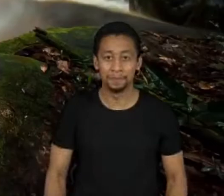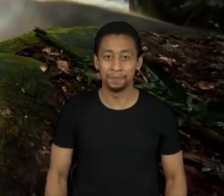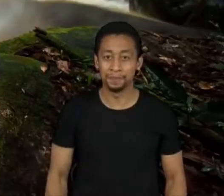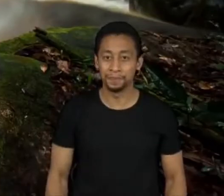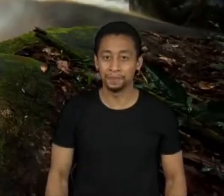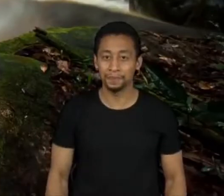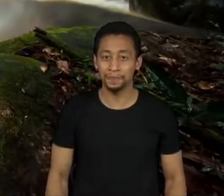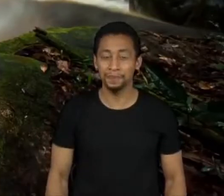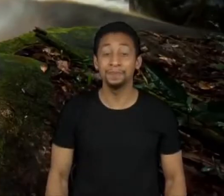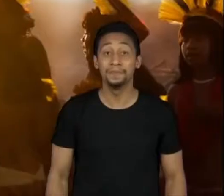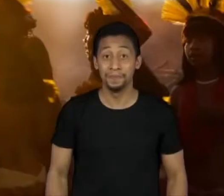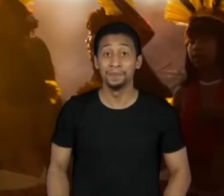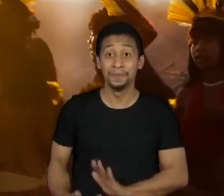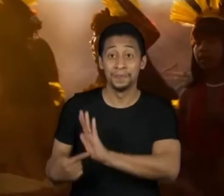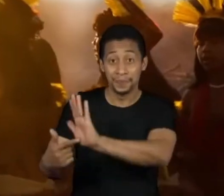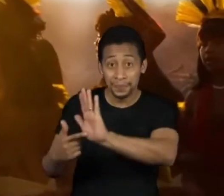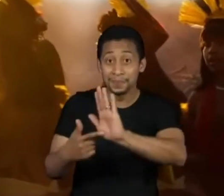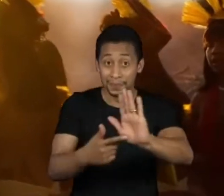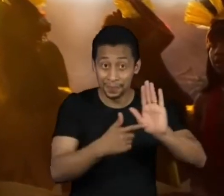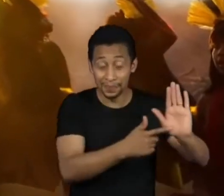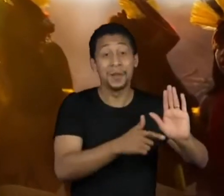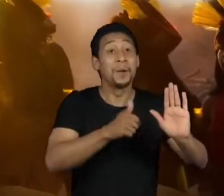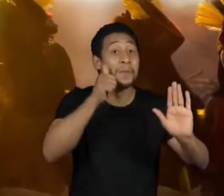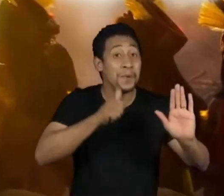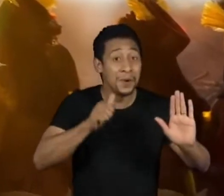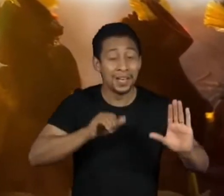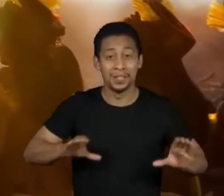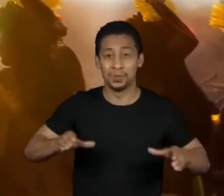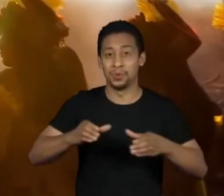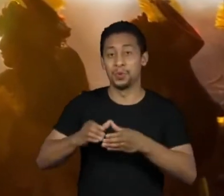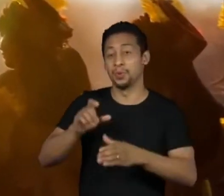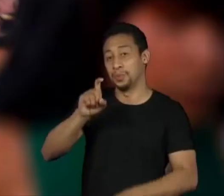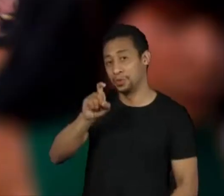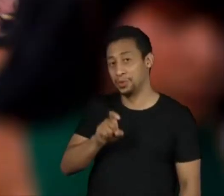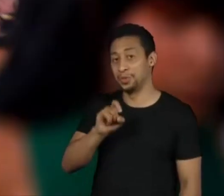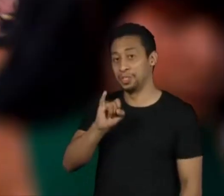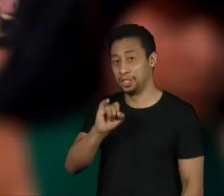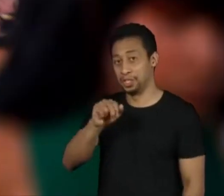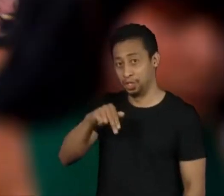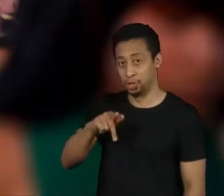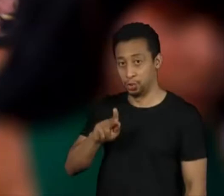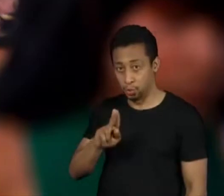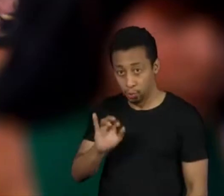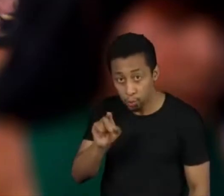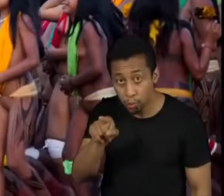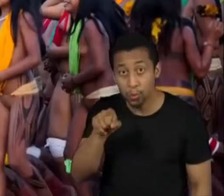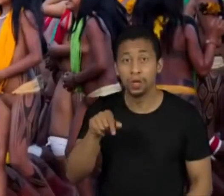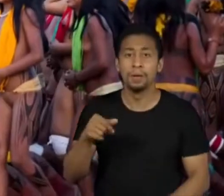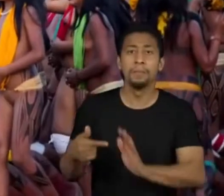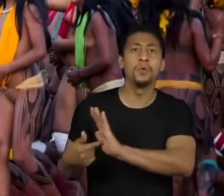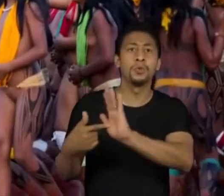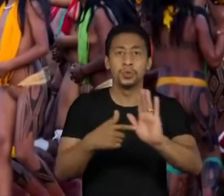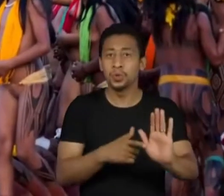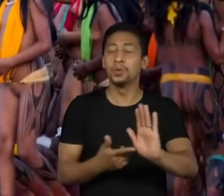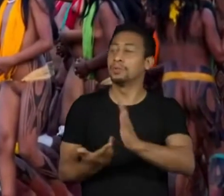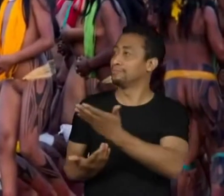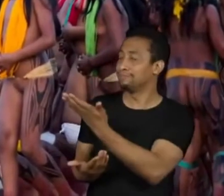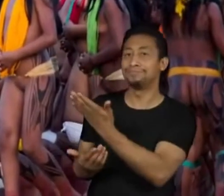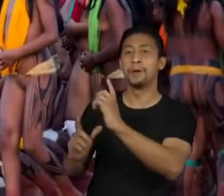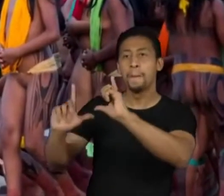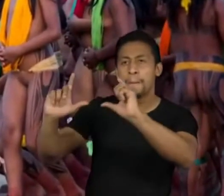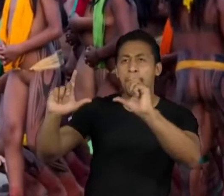Na exposição Mulheres do Xingu, ela trabalhou em parceria com as indígenas, que definiram que seriam